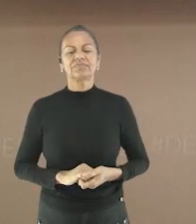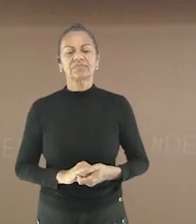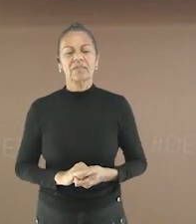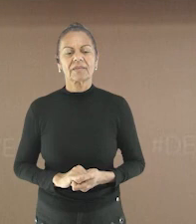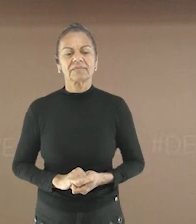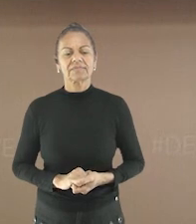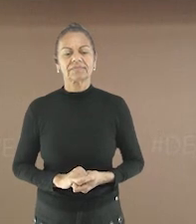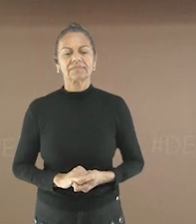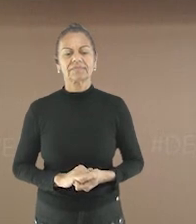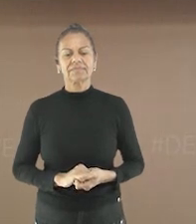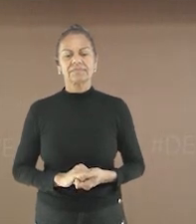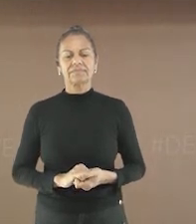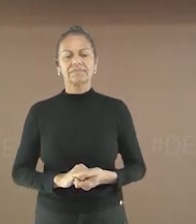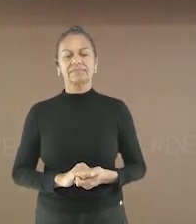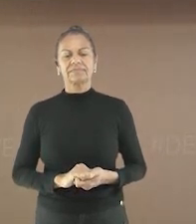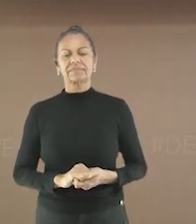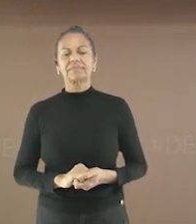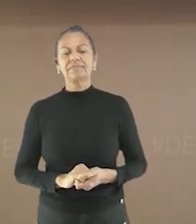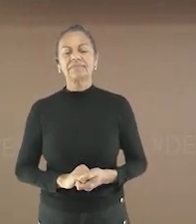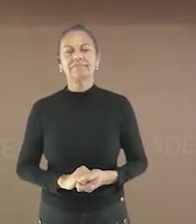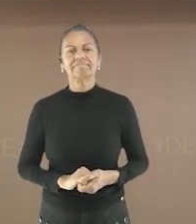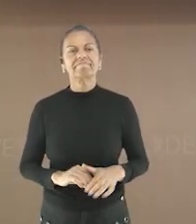está entre a vogal A e I